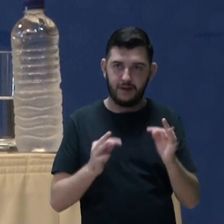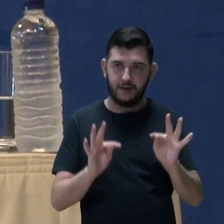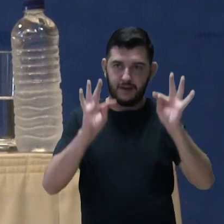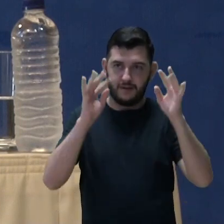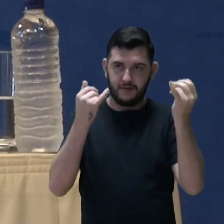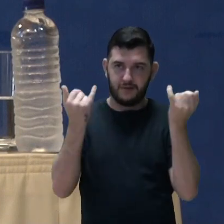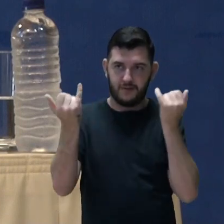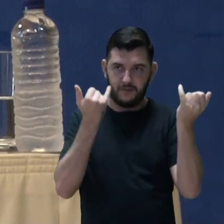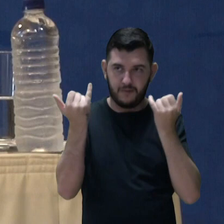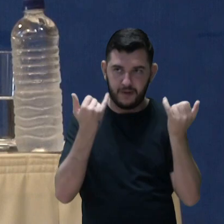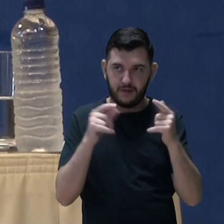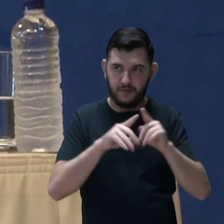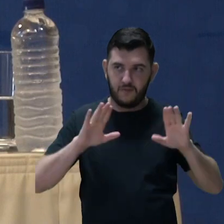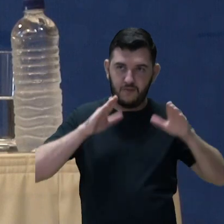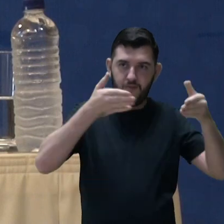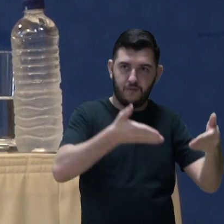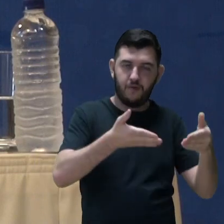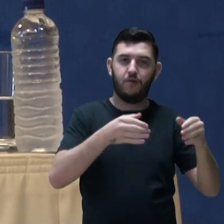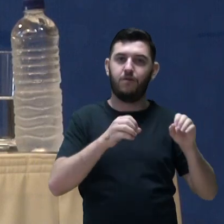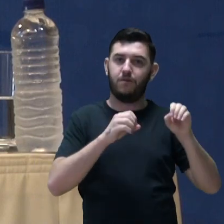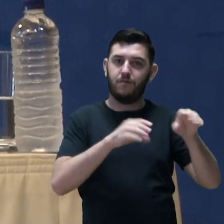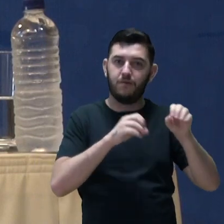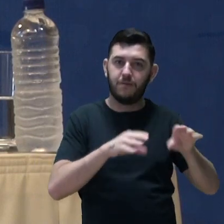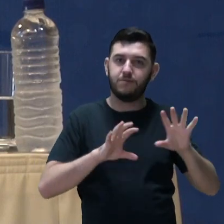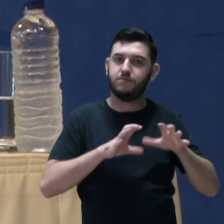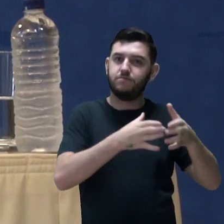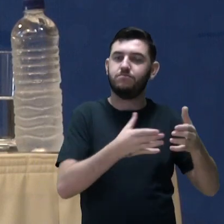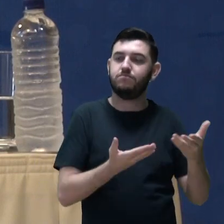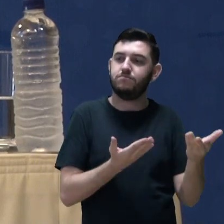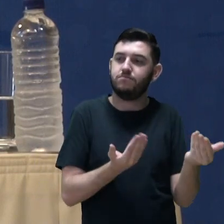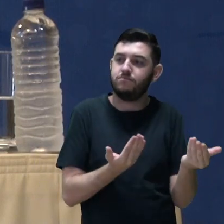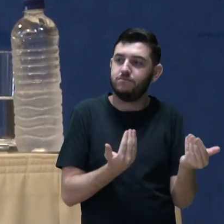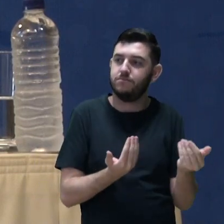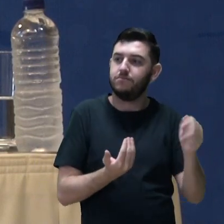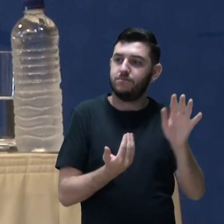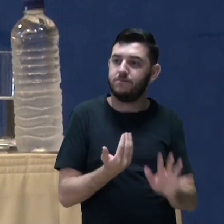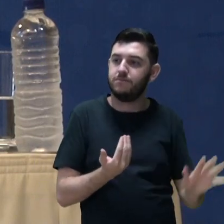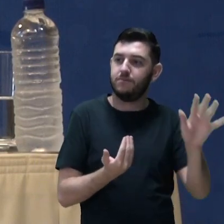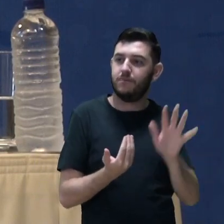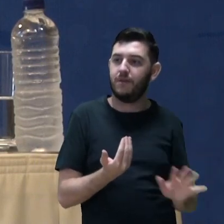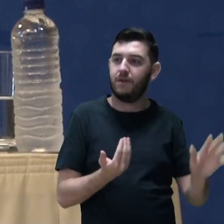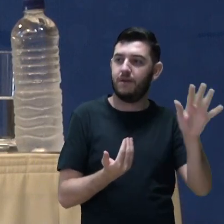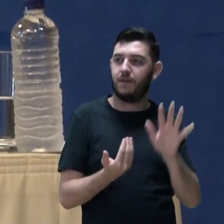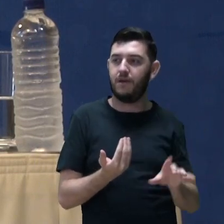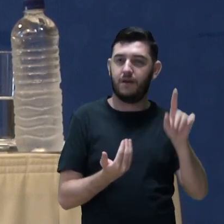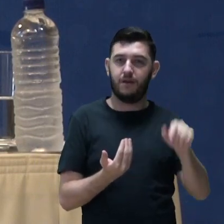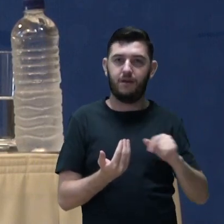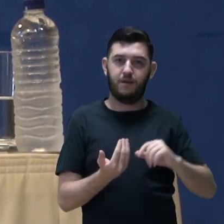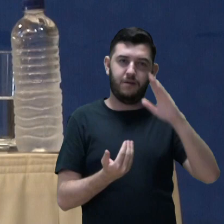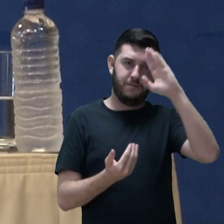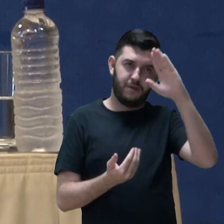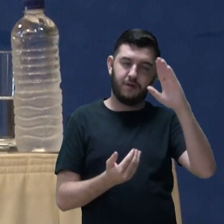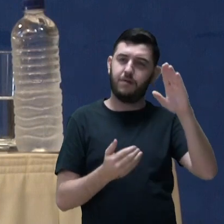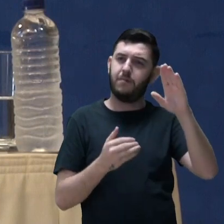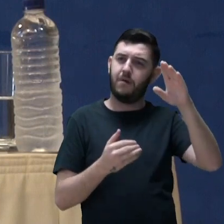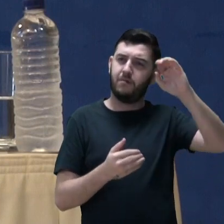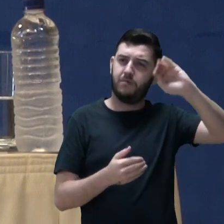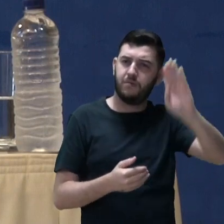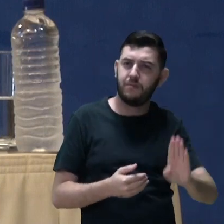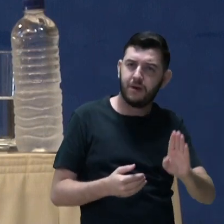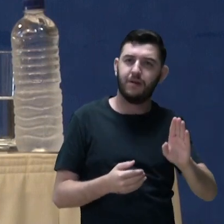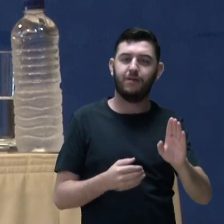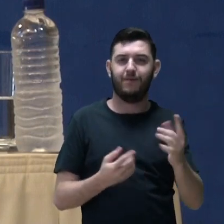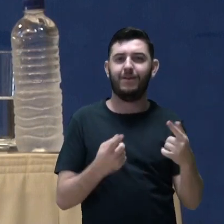formação dos jovens, nessa área tão fundamental para o nosso país, e no formato de